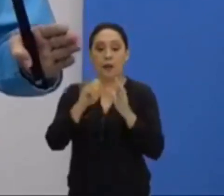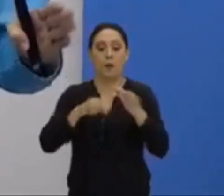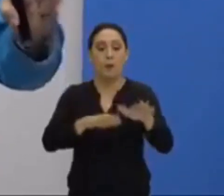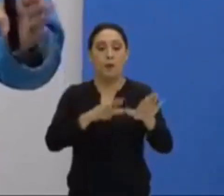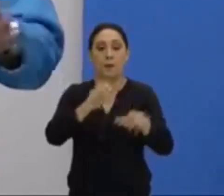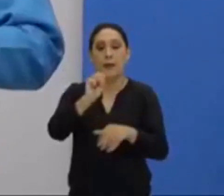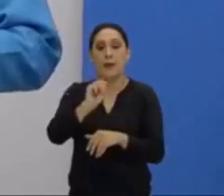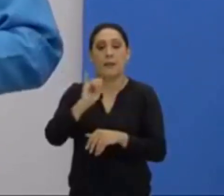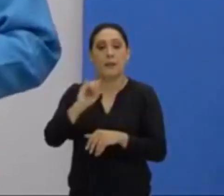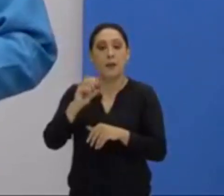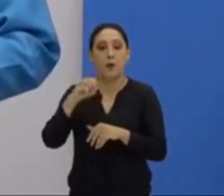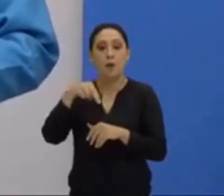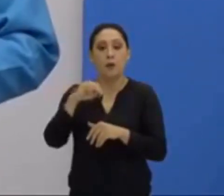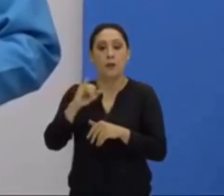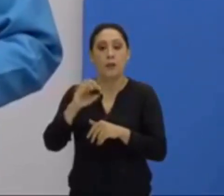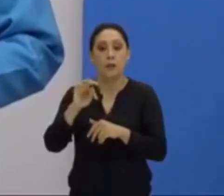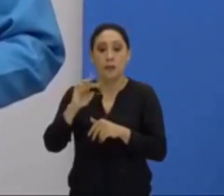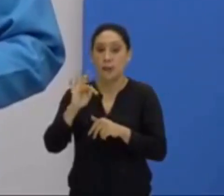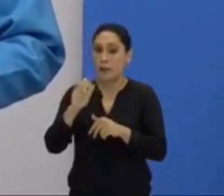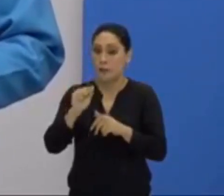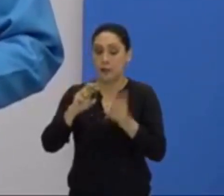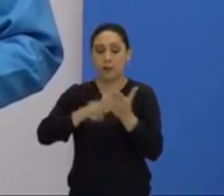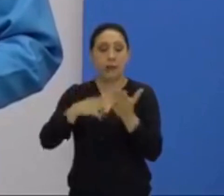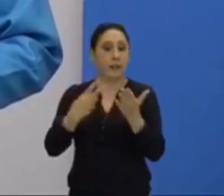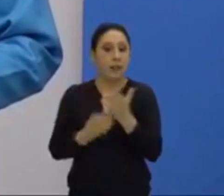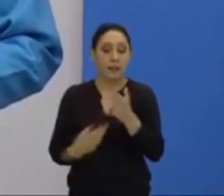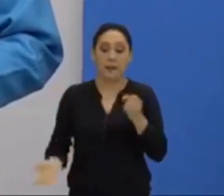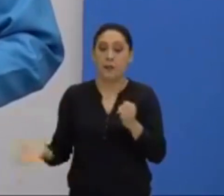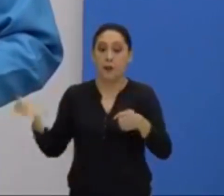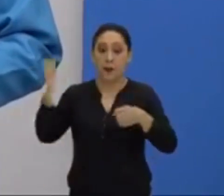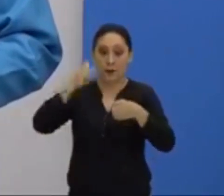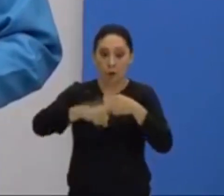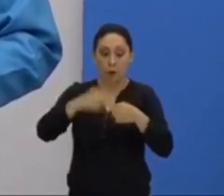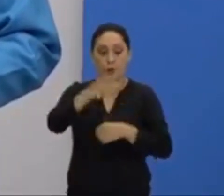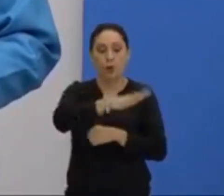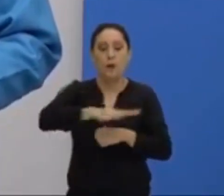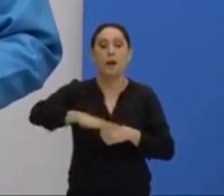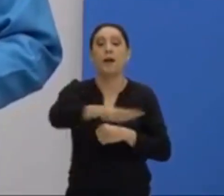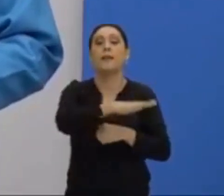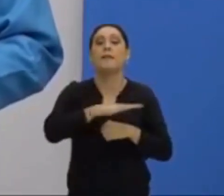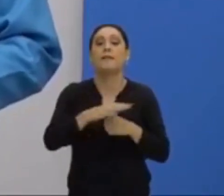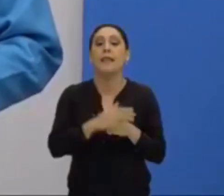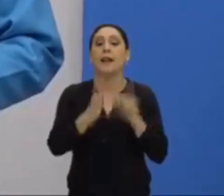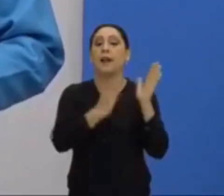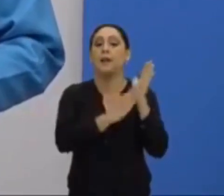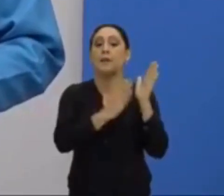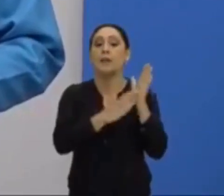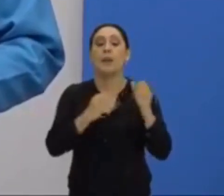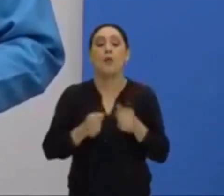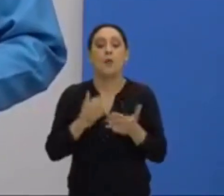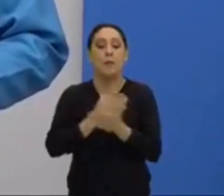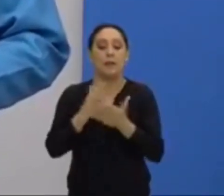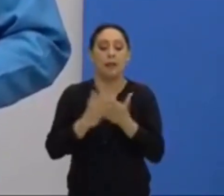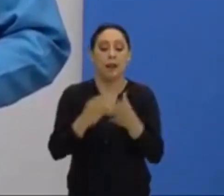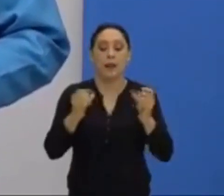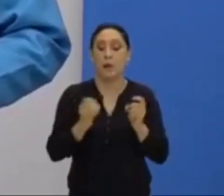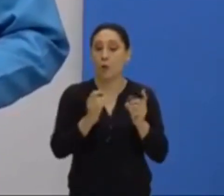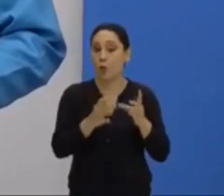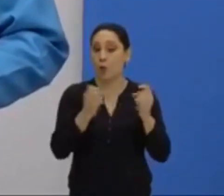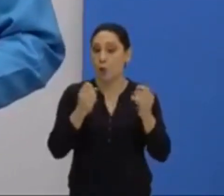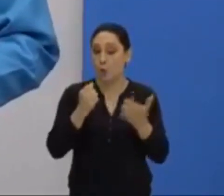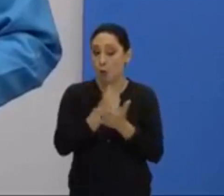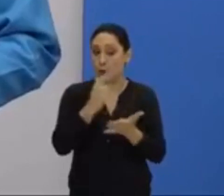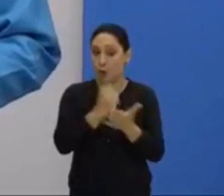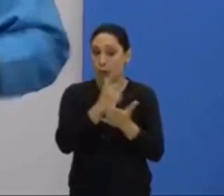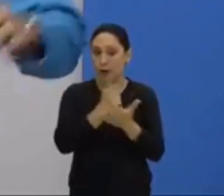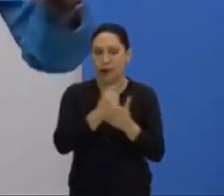como eu te disse, significa retorno à Terra Prometida. E eles começaram a comprar propriedade dos palestinos. Tanto que, quando